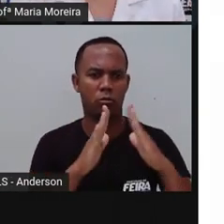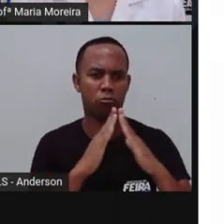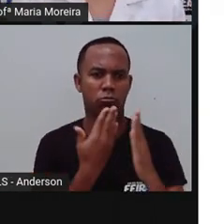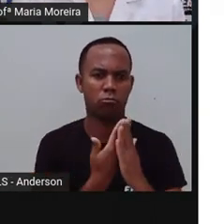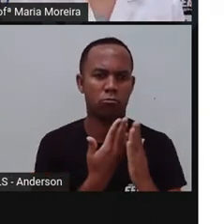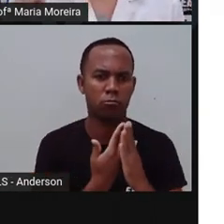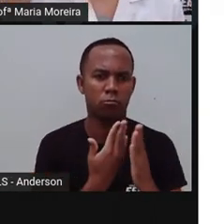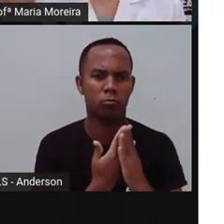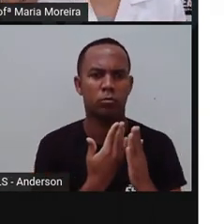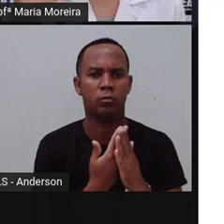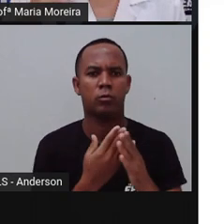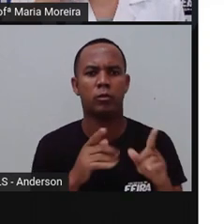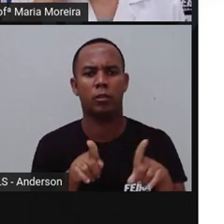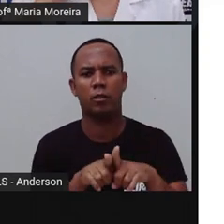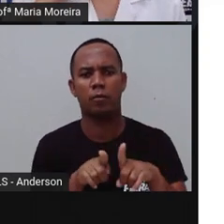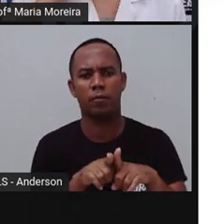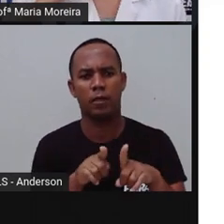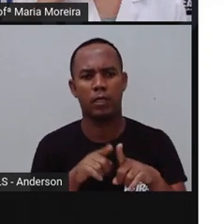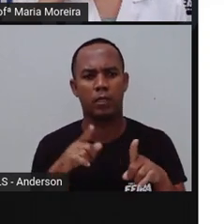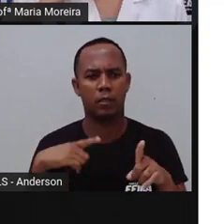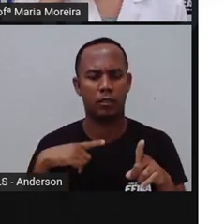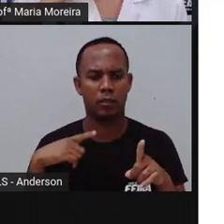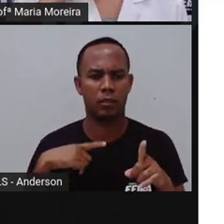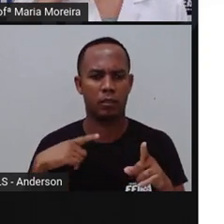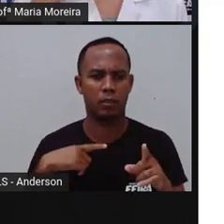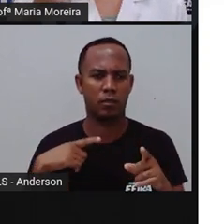livro, né? Ela ia falar aí a...